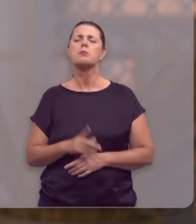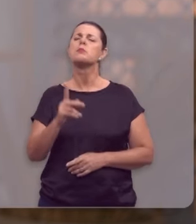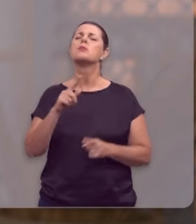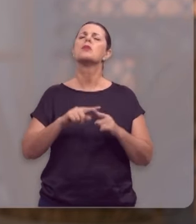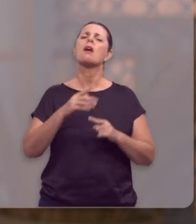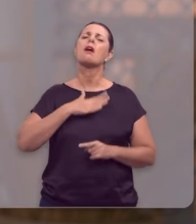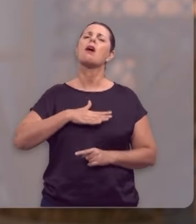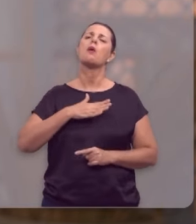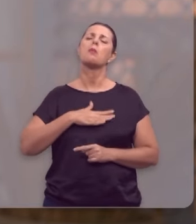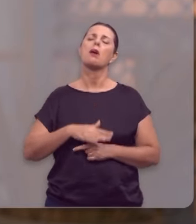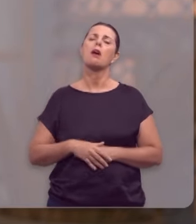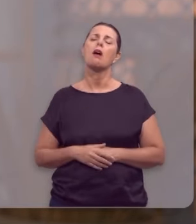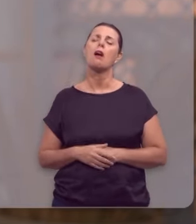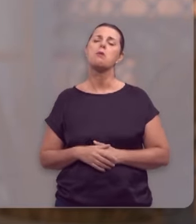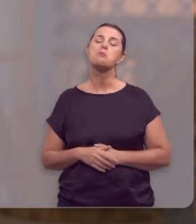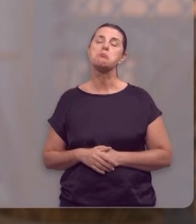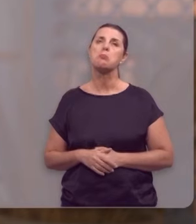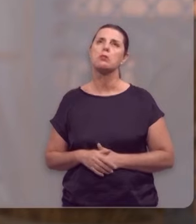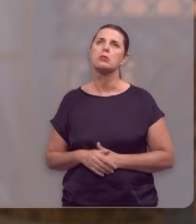ele fala isso?